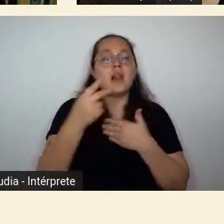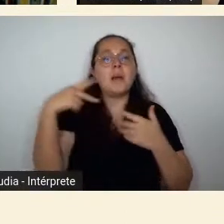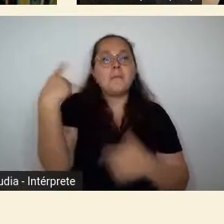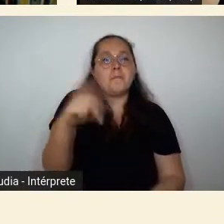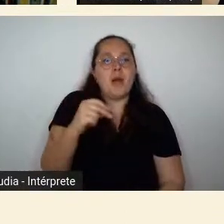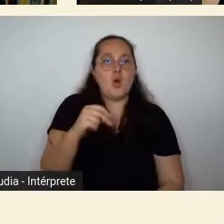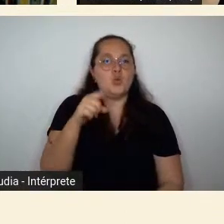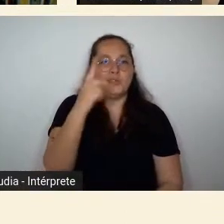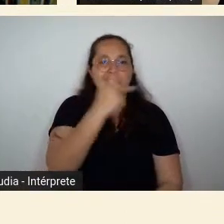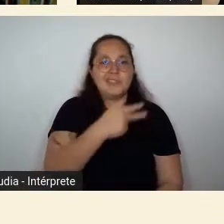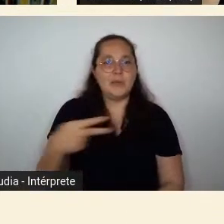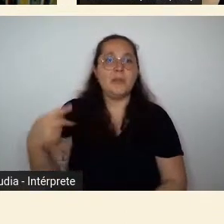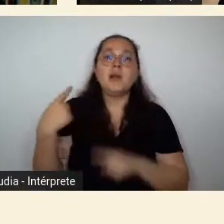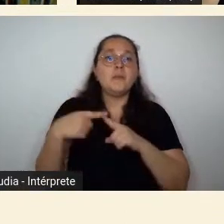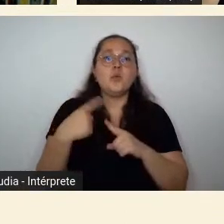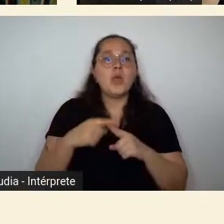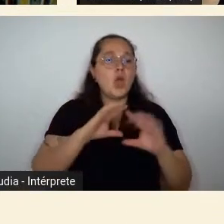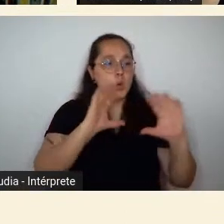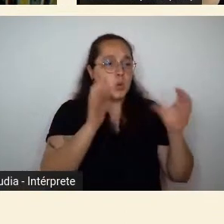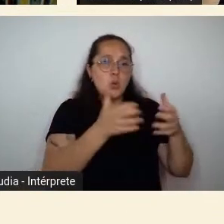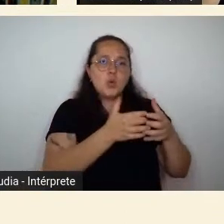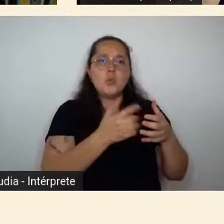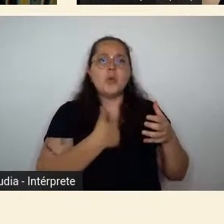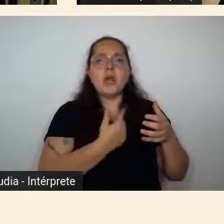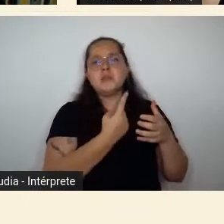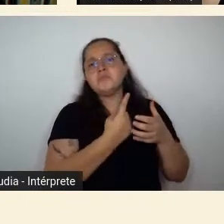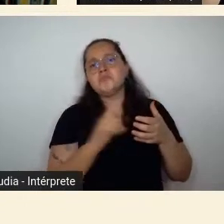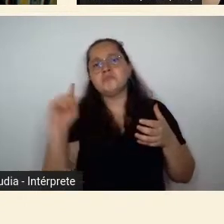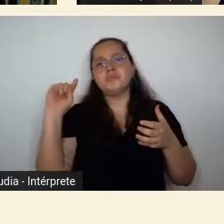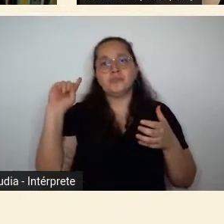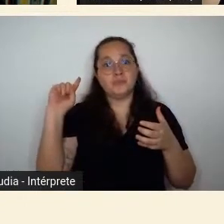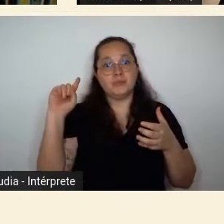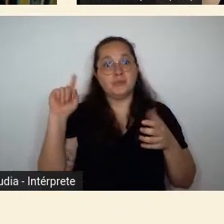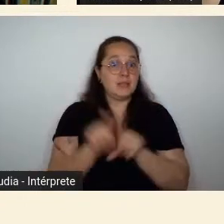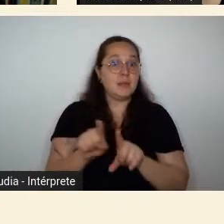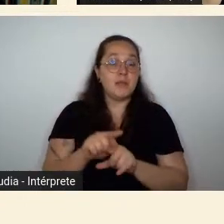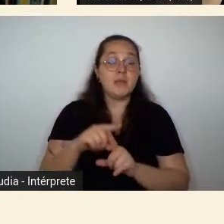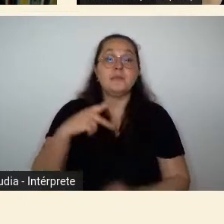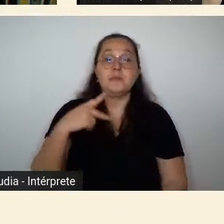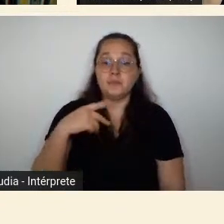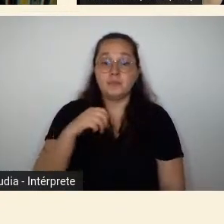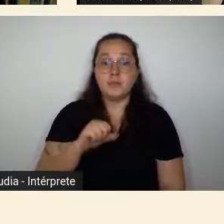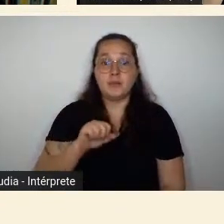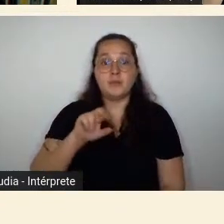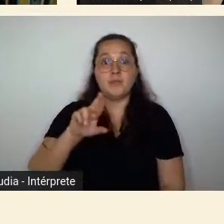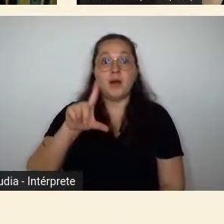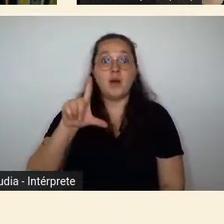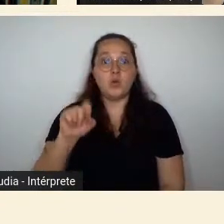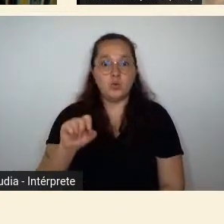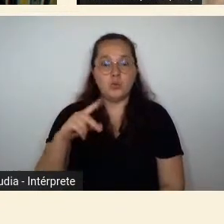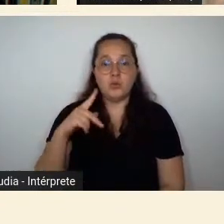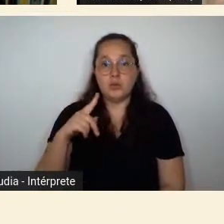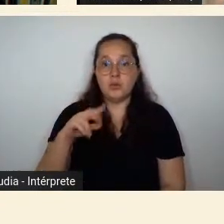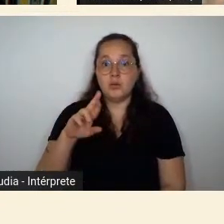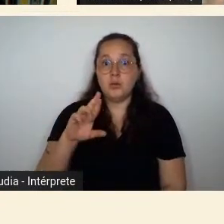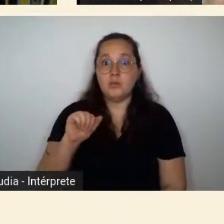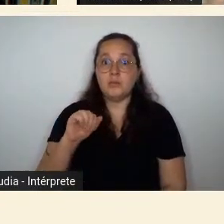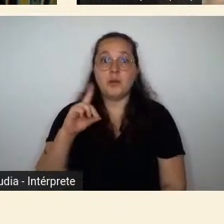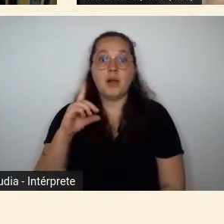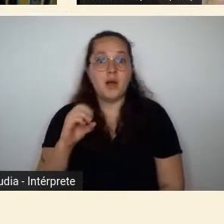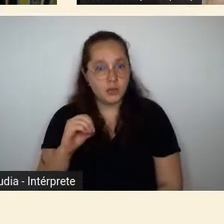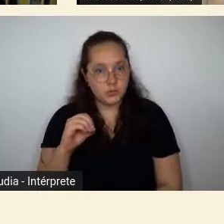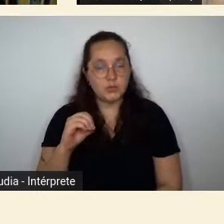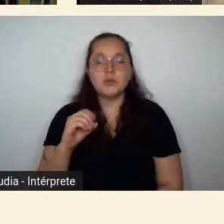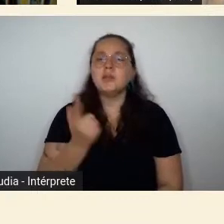rompido com os participantes o próprio Paulo Prado enfim então tem ali durante os primeiros períodos pós